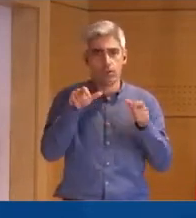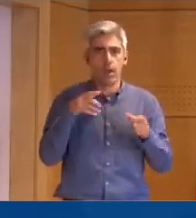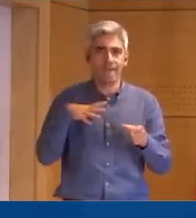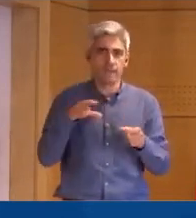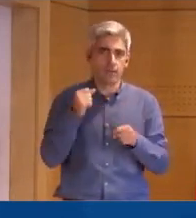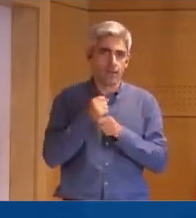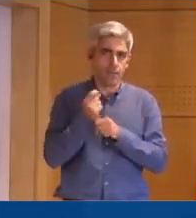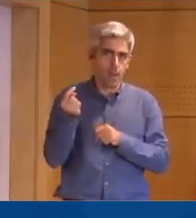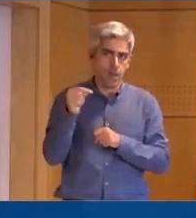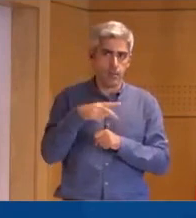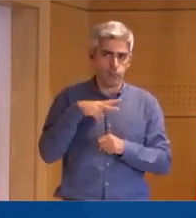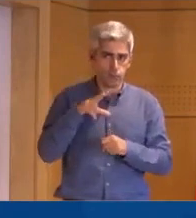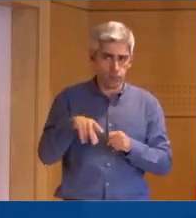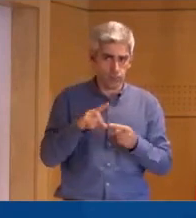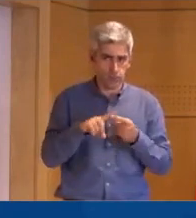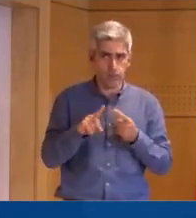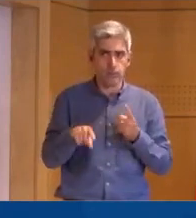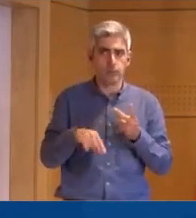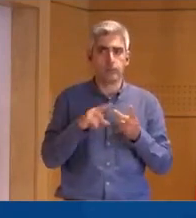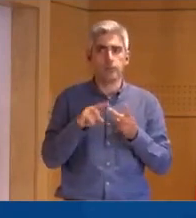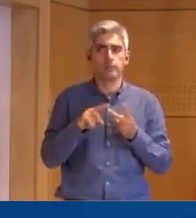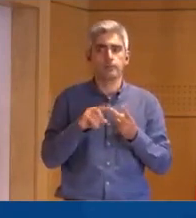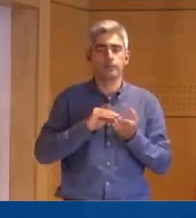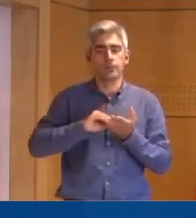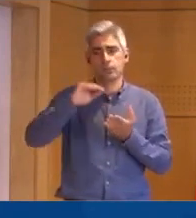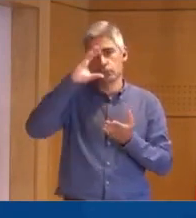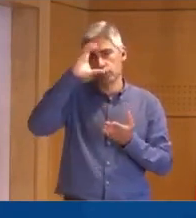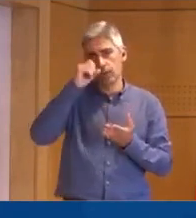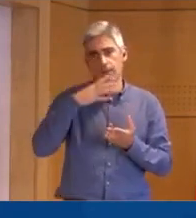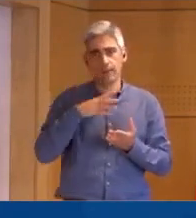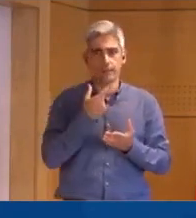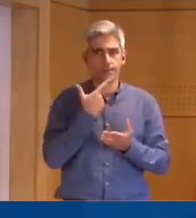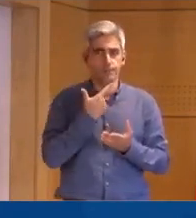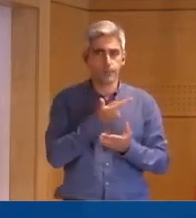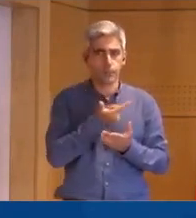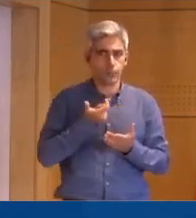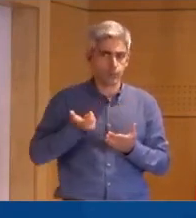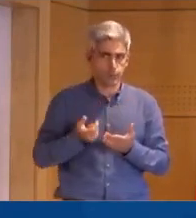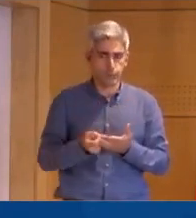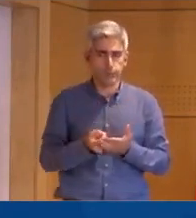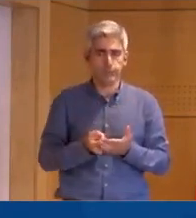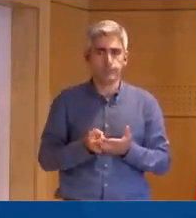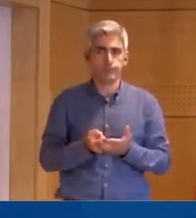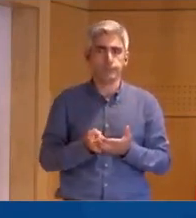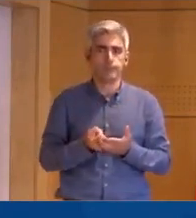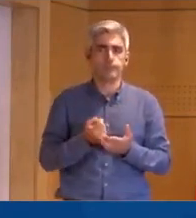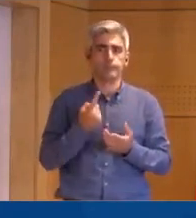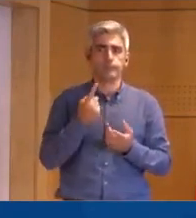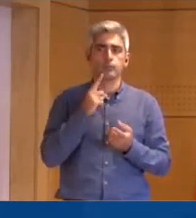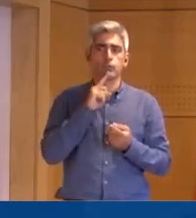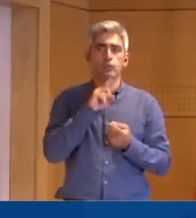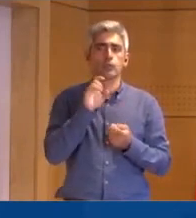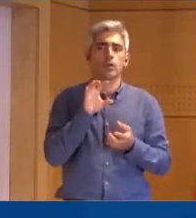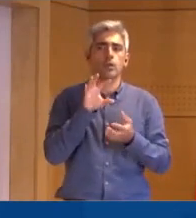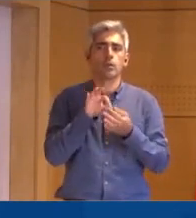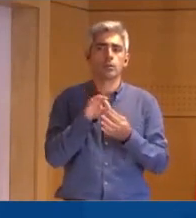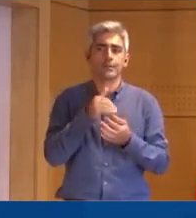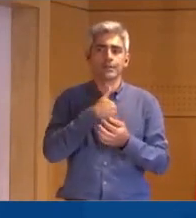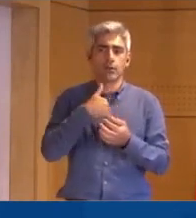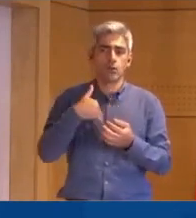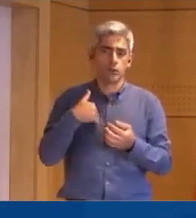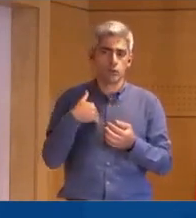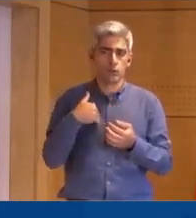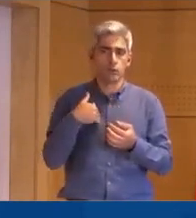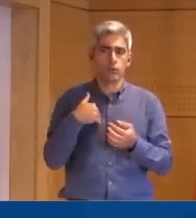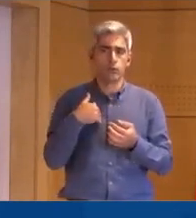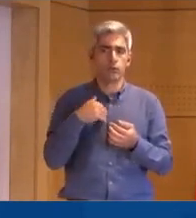que queiram trabalhar em Portugal. Depois, ao Secretário de Estado, queria colocar uma questão sobre saúde,